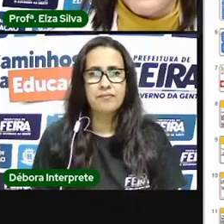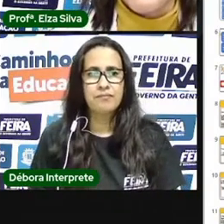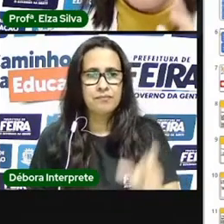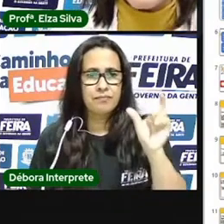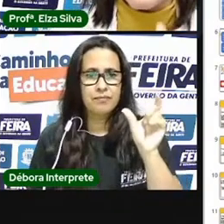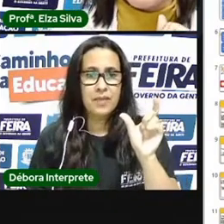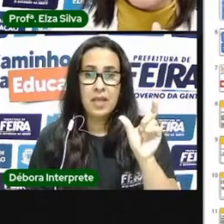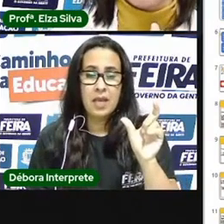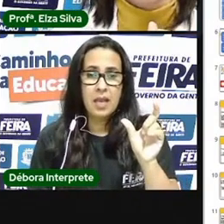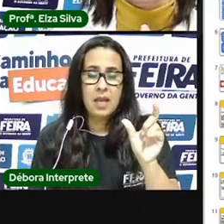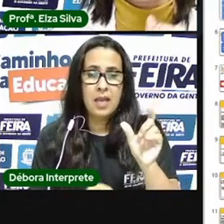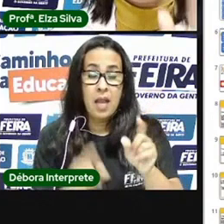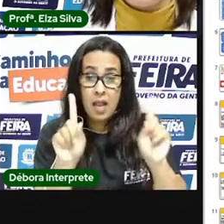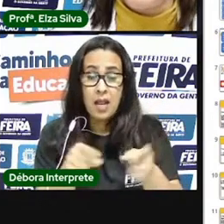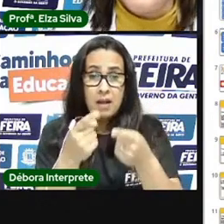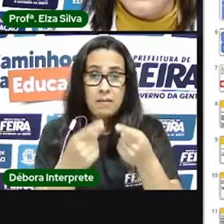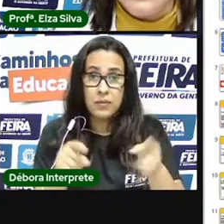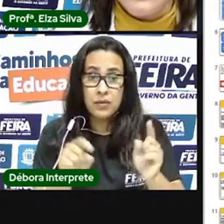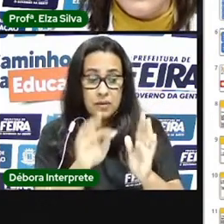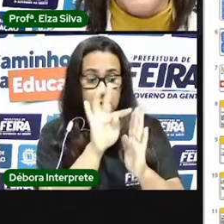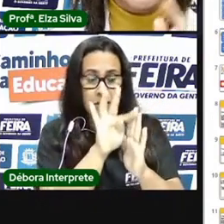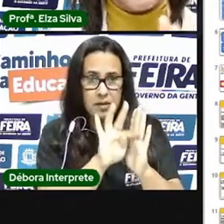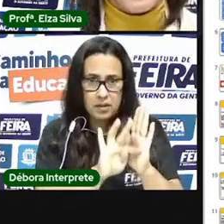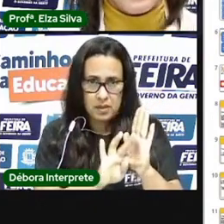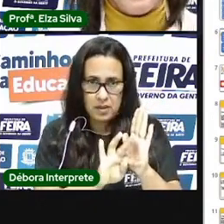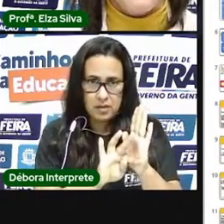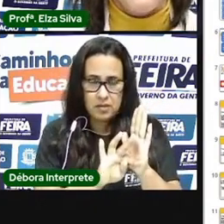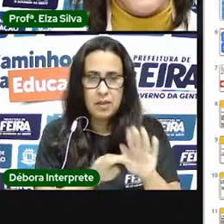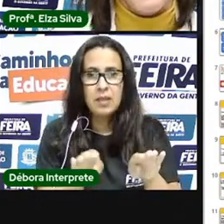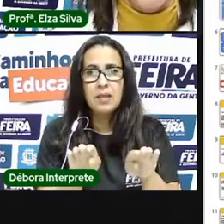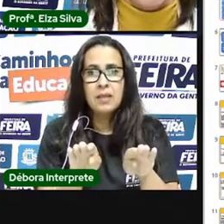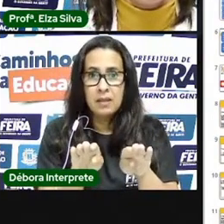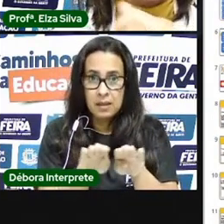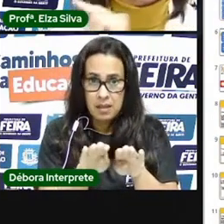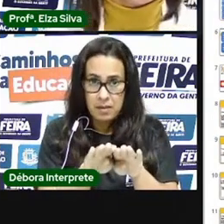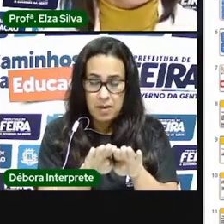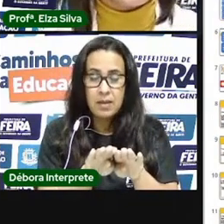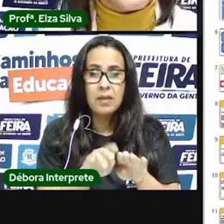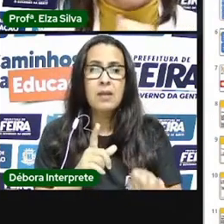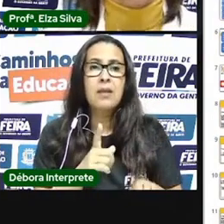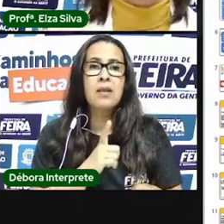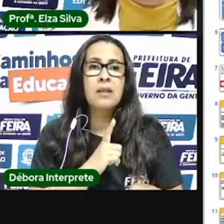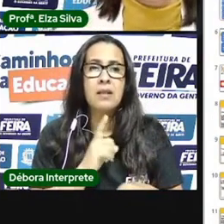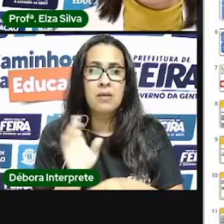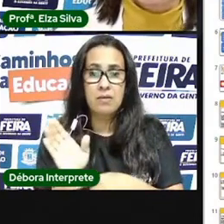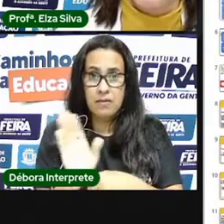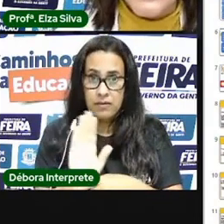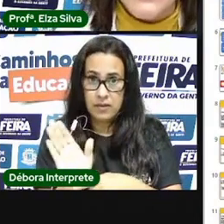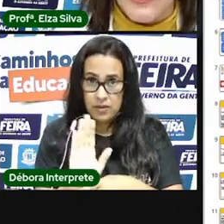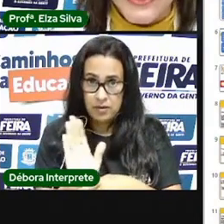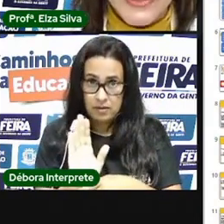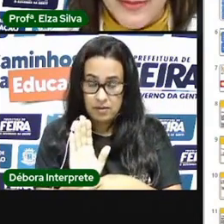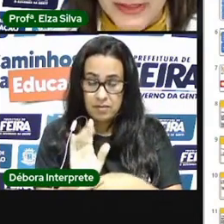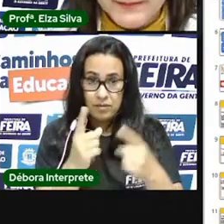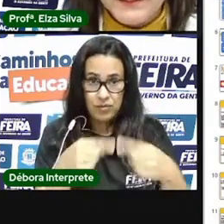imagens que vocês provavelmente verão no videoclip, que nós sugerimos lá no material impresso que